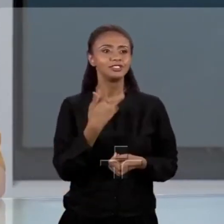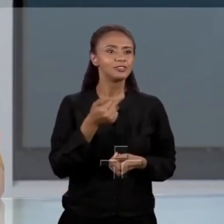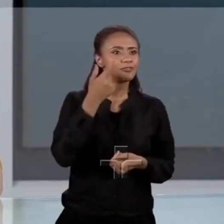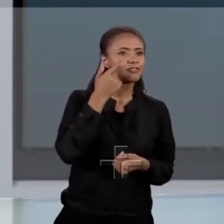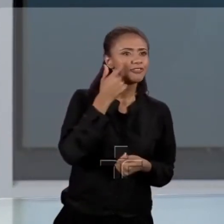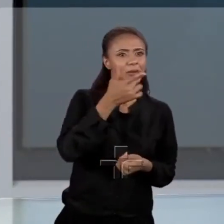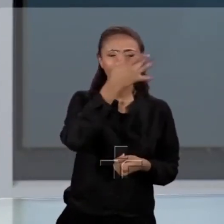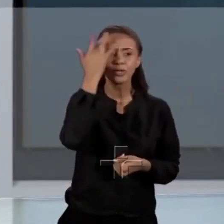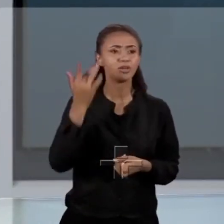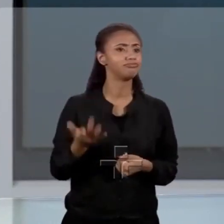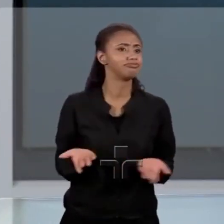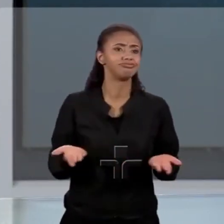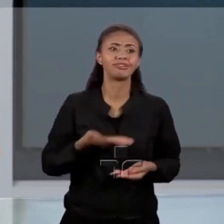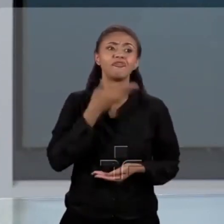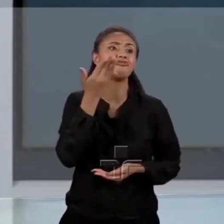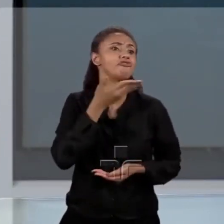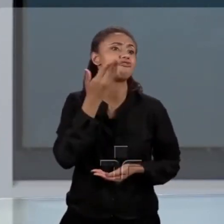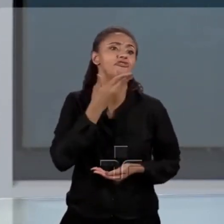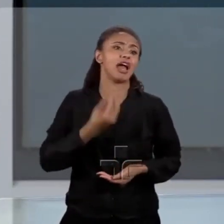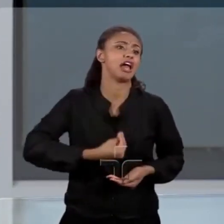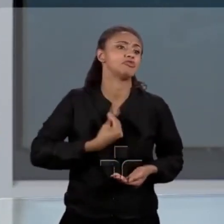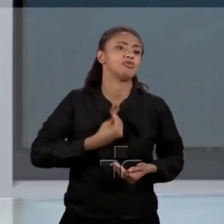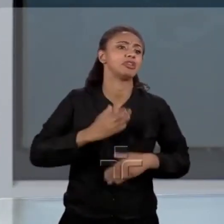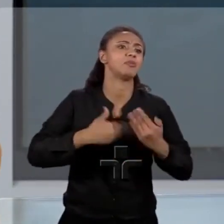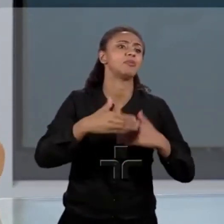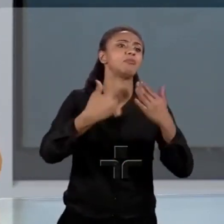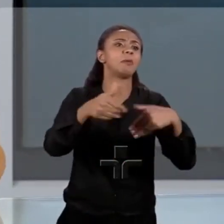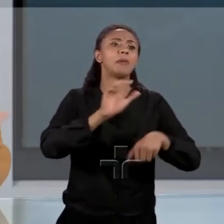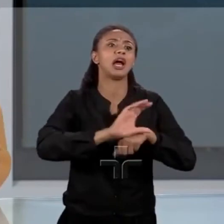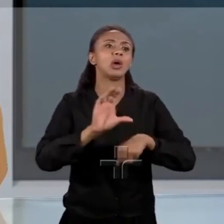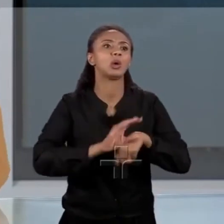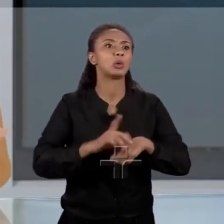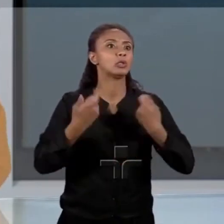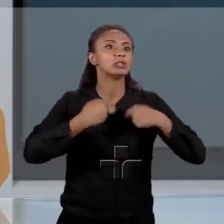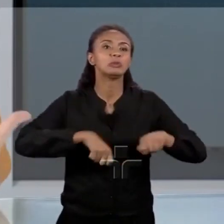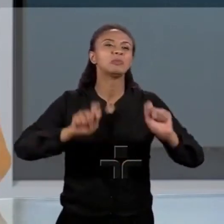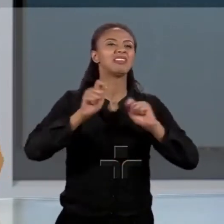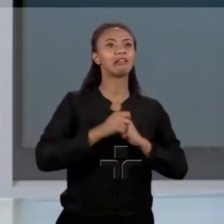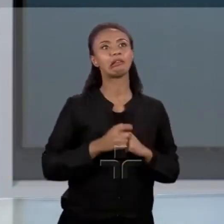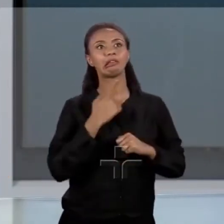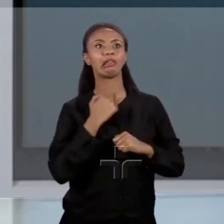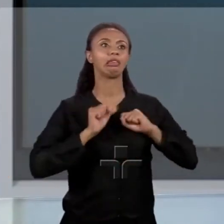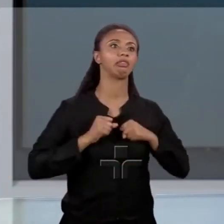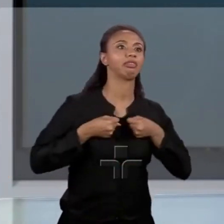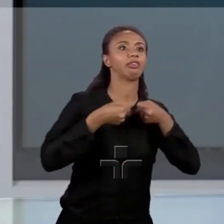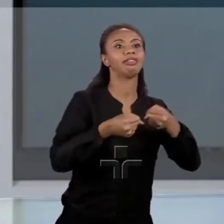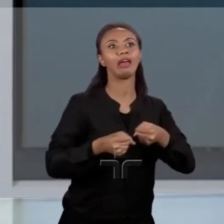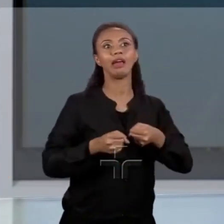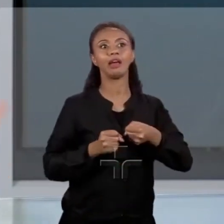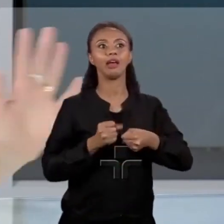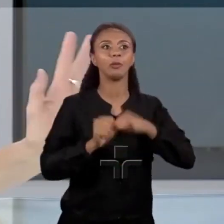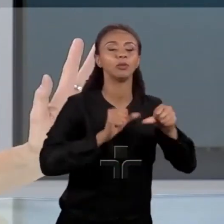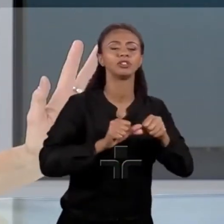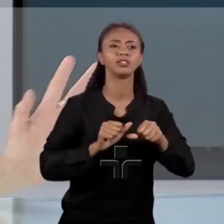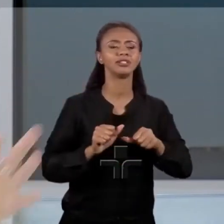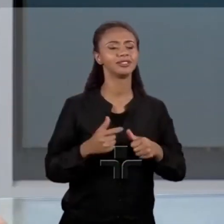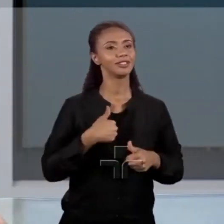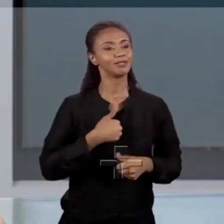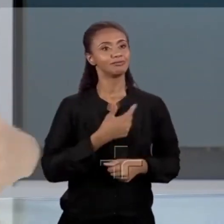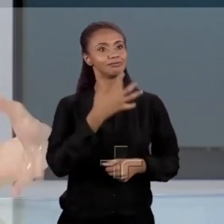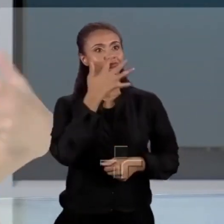facilidade incrível de levar adiante o curso sem essa fome, essa voracidade de mudar o mundo. Eu acho absolutamente